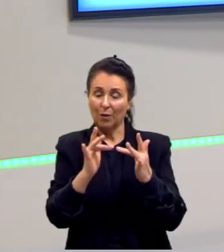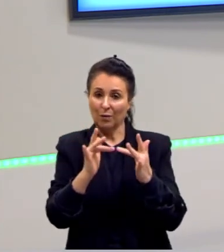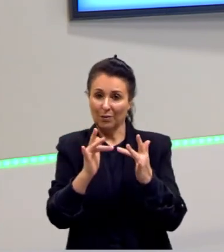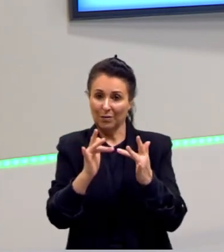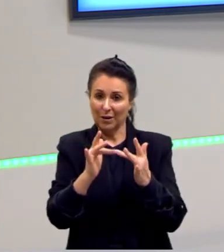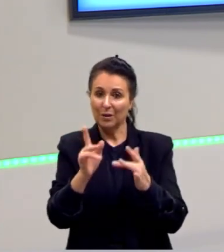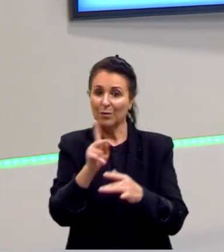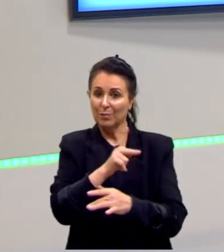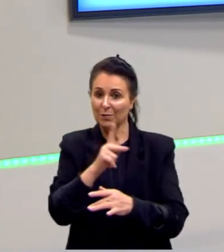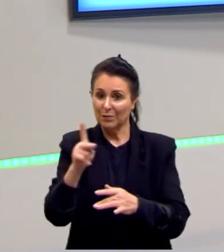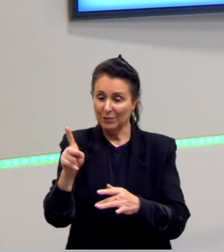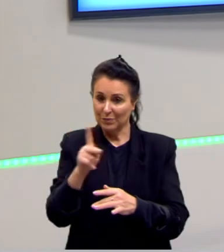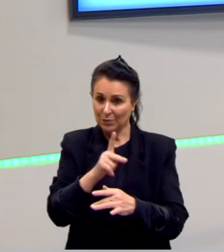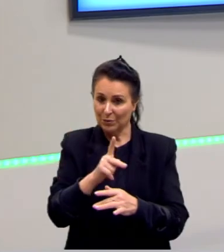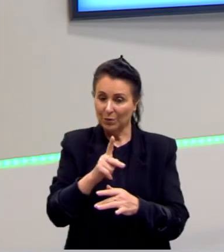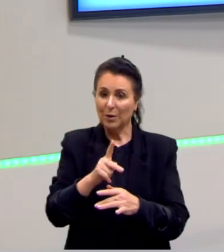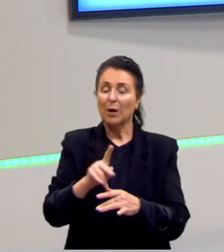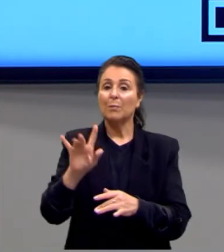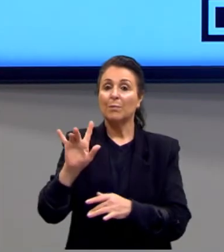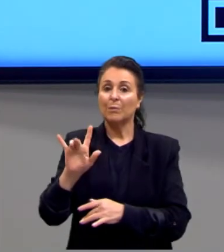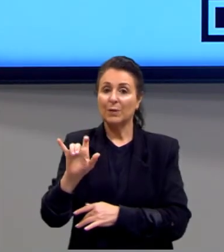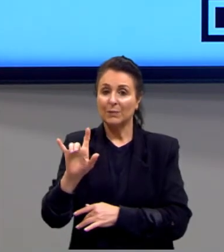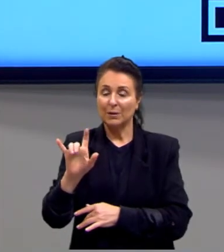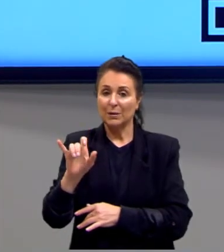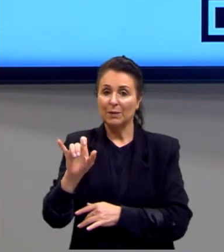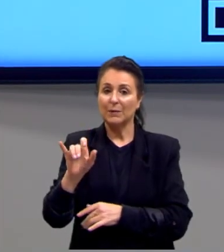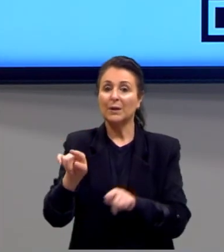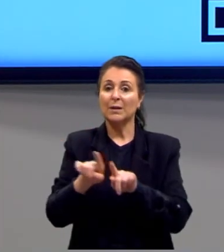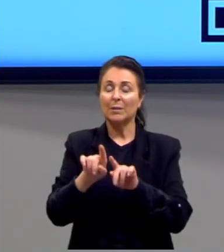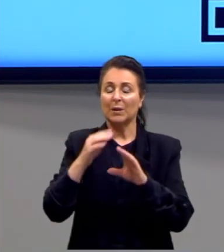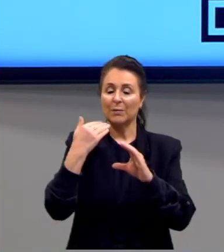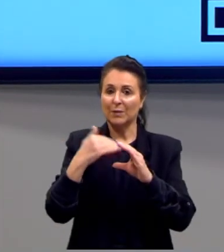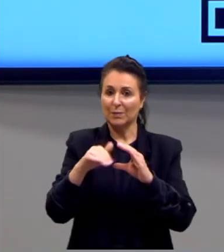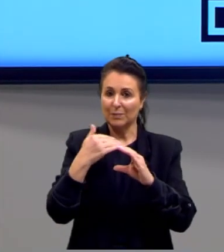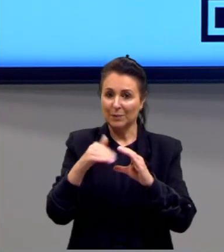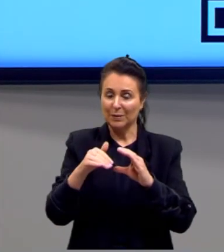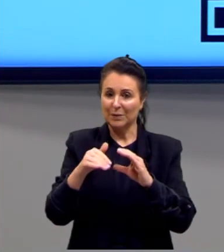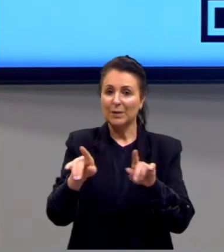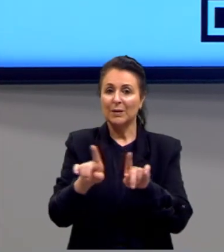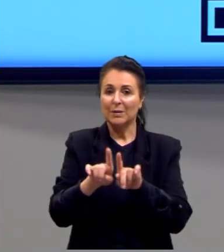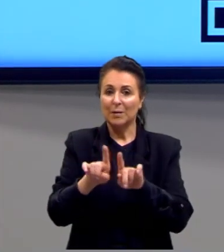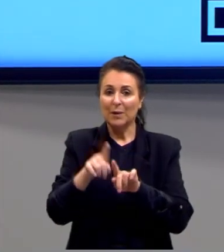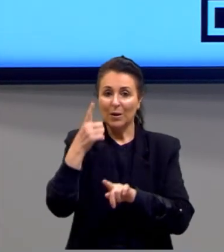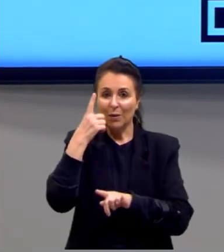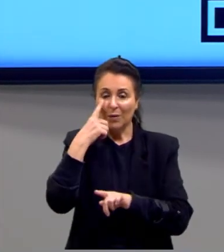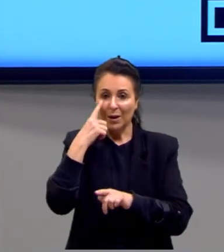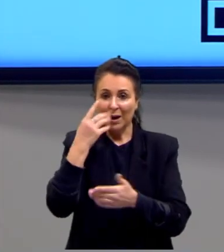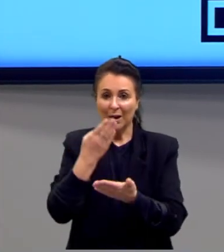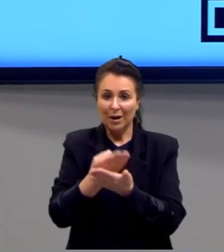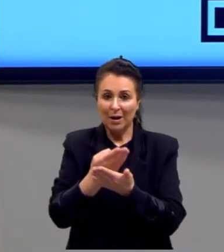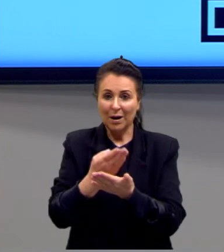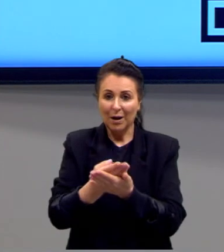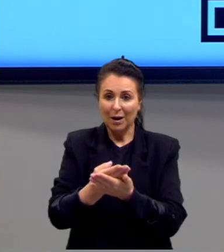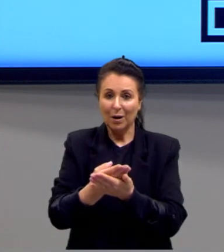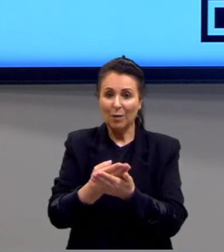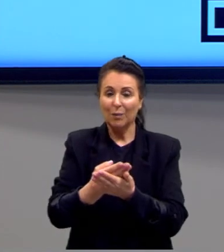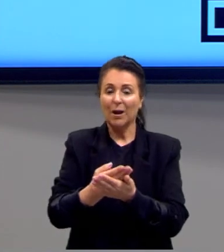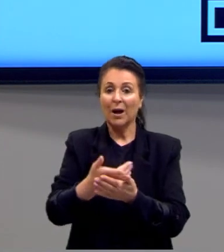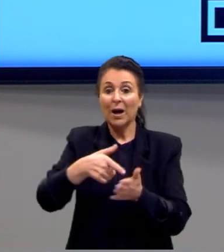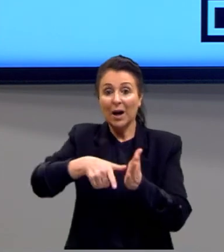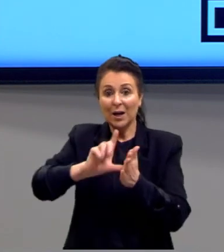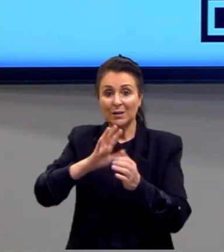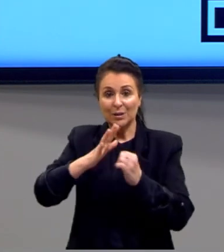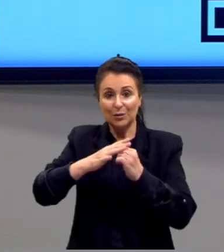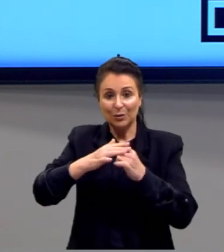ficar à vontade, tanto pelo Instagram, quanto pelo e-mail. E também assistir as aulas que já foram transmitidas.